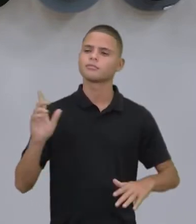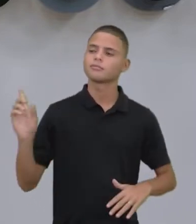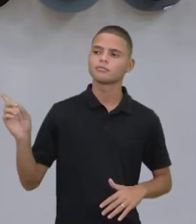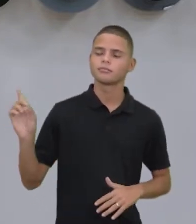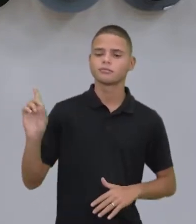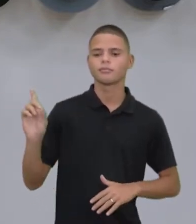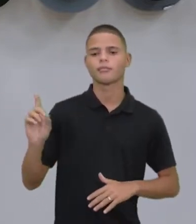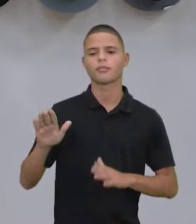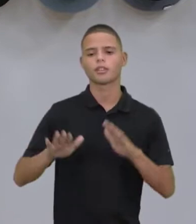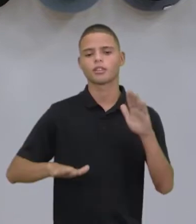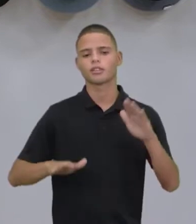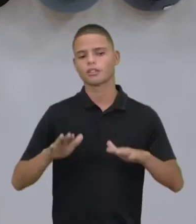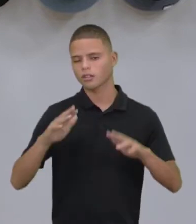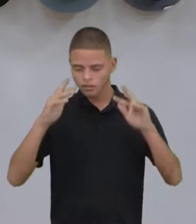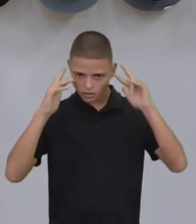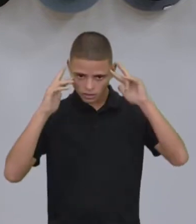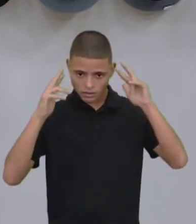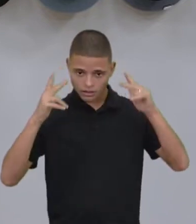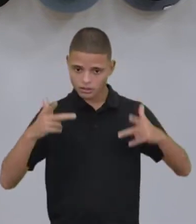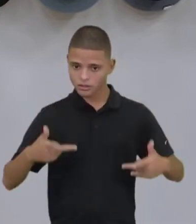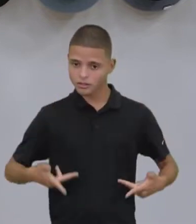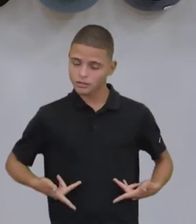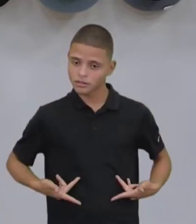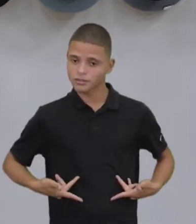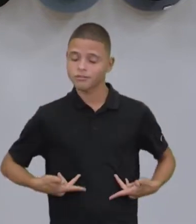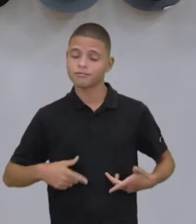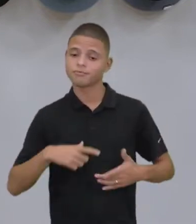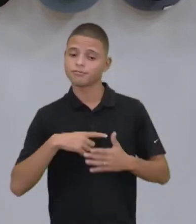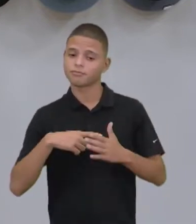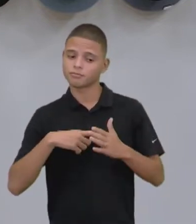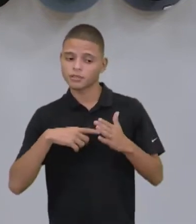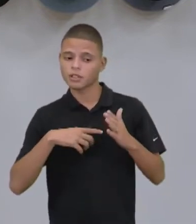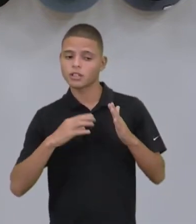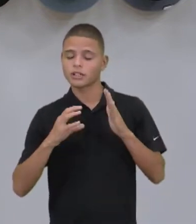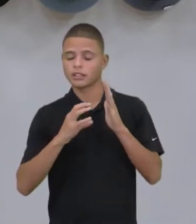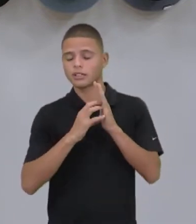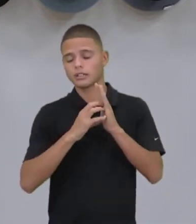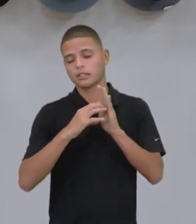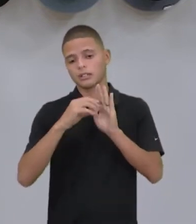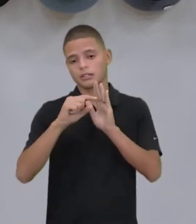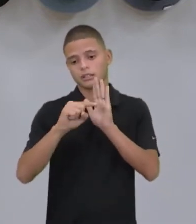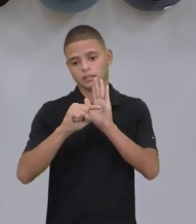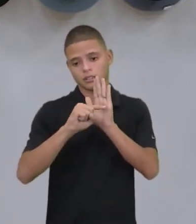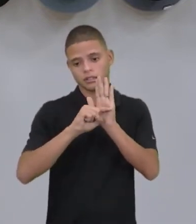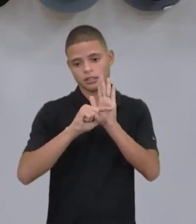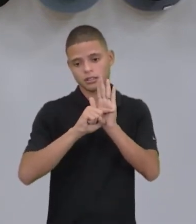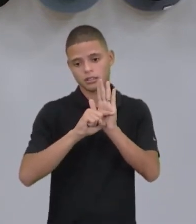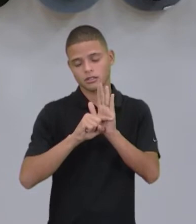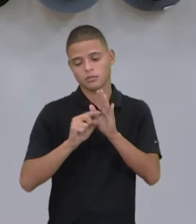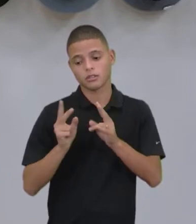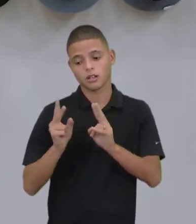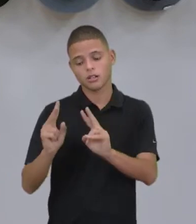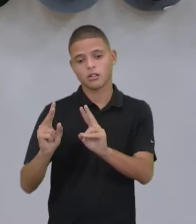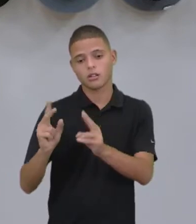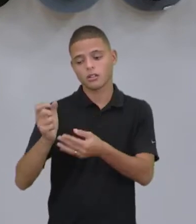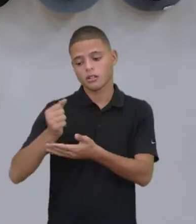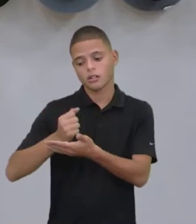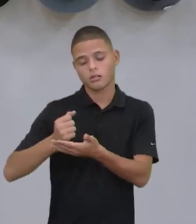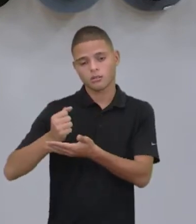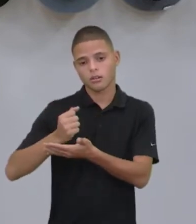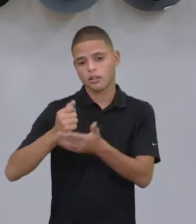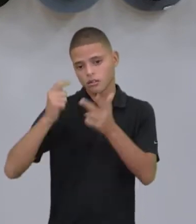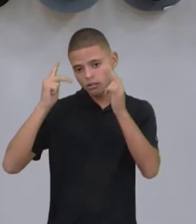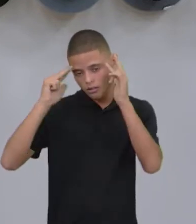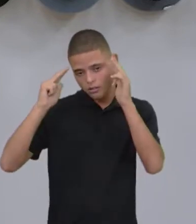a raça humana, ela interfere de uma maneira muito negativa para manter o padrão de vida nosso,